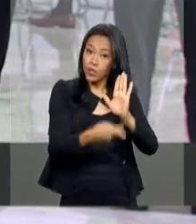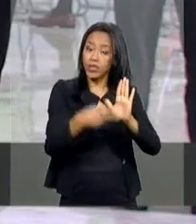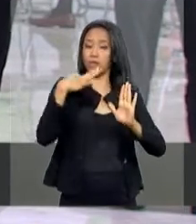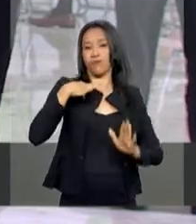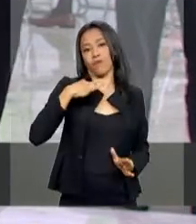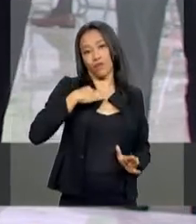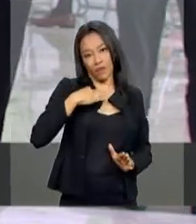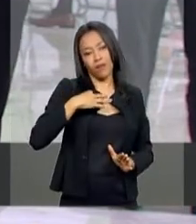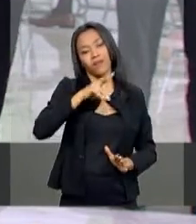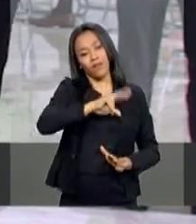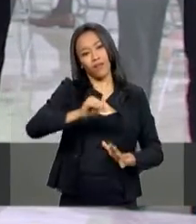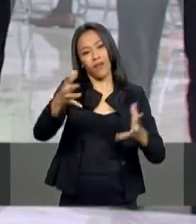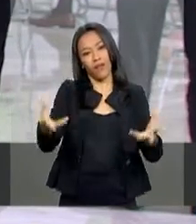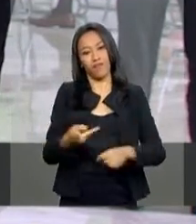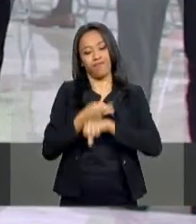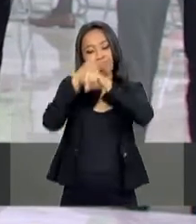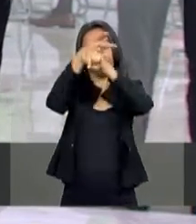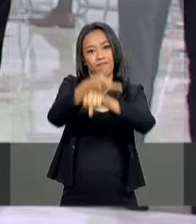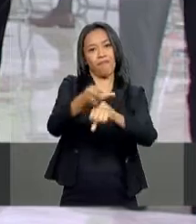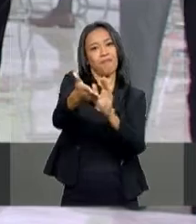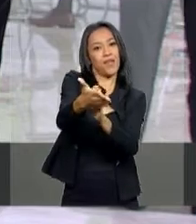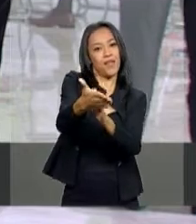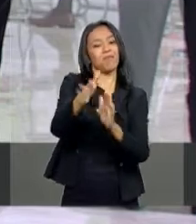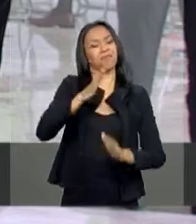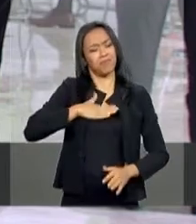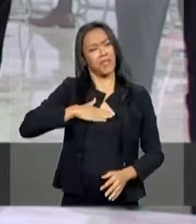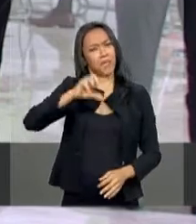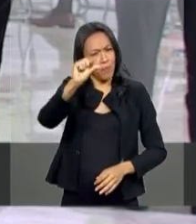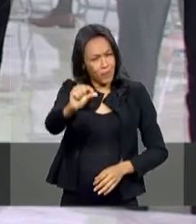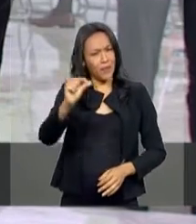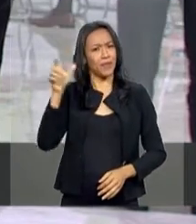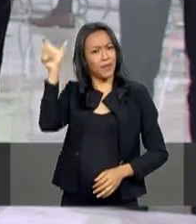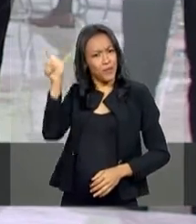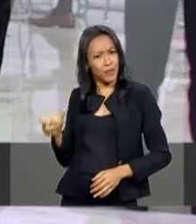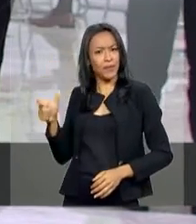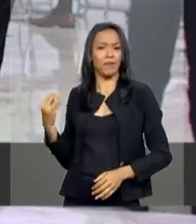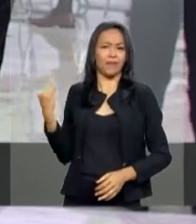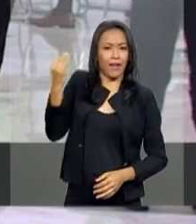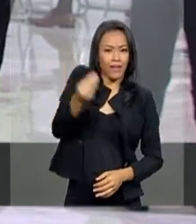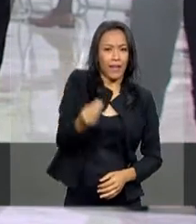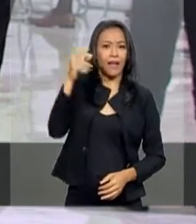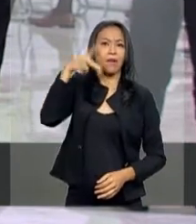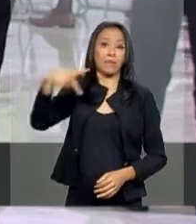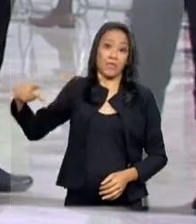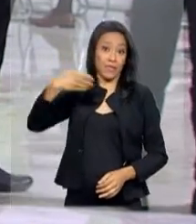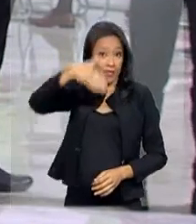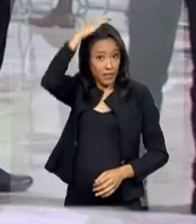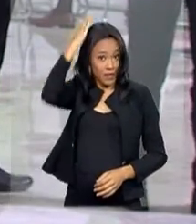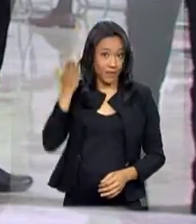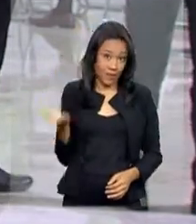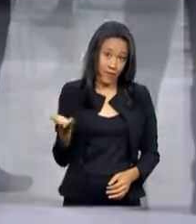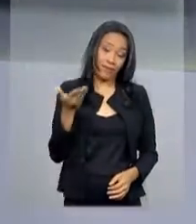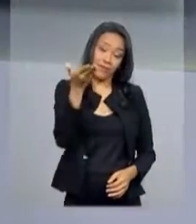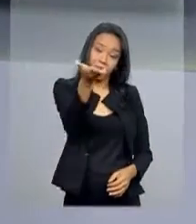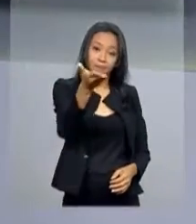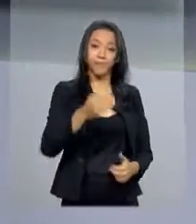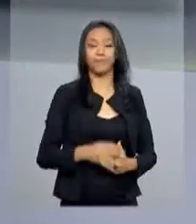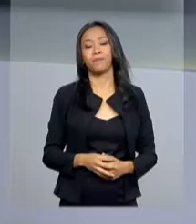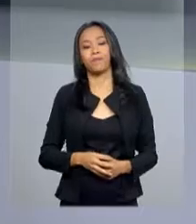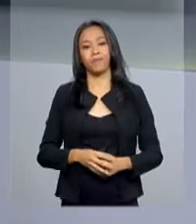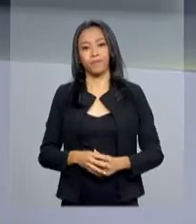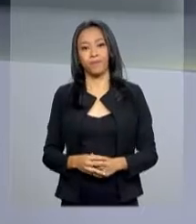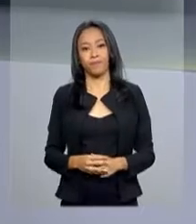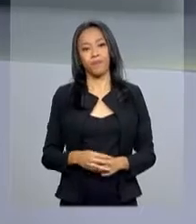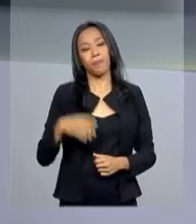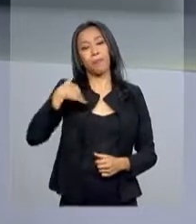voluntariado que vão receber a premiação daqui a pouquinho das mãos do presidente da República, Michel Temer. Renata, voltamos com você.